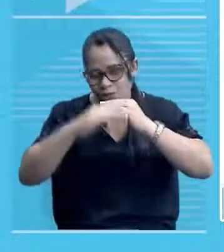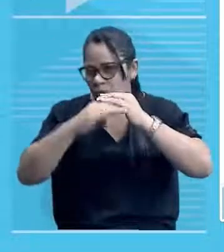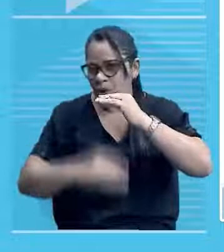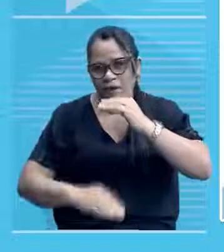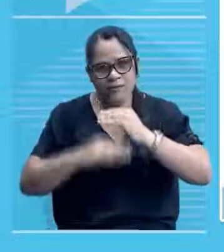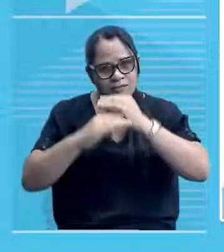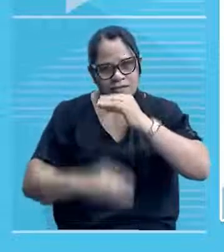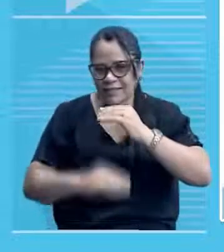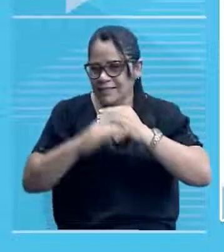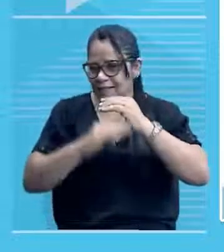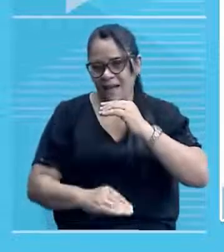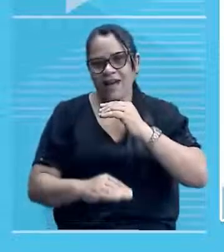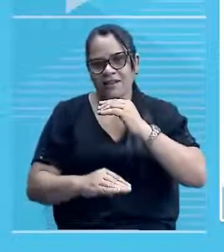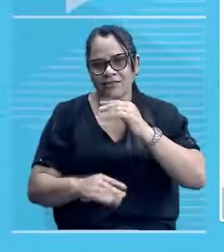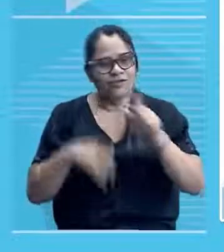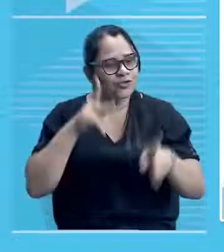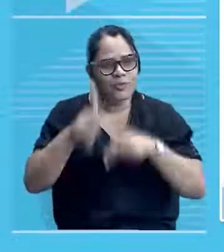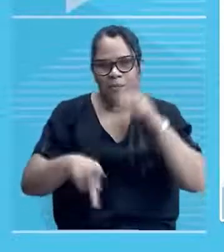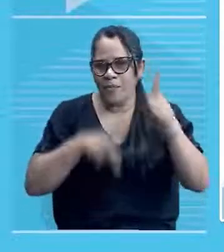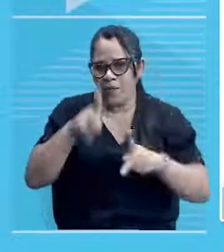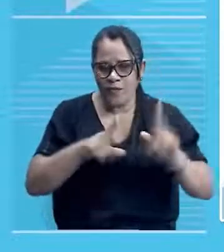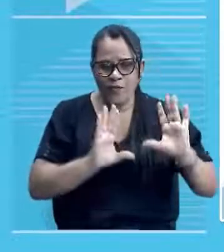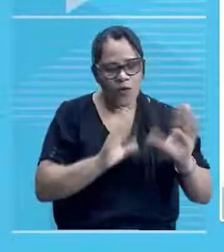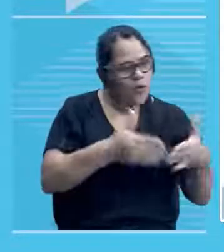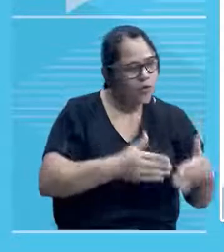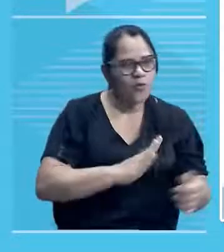Da desproporção, né?